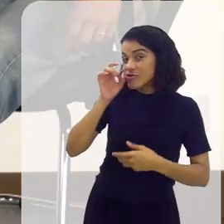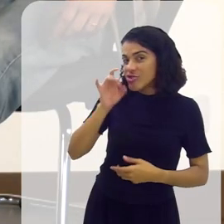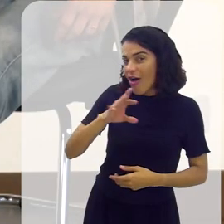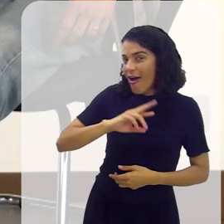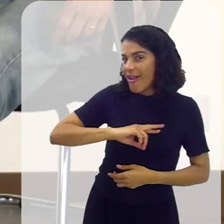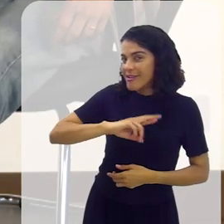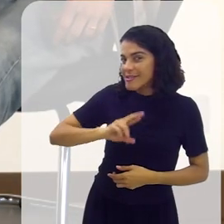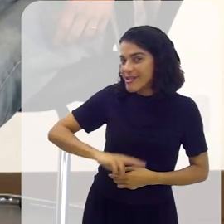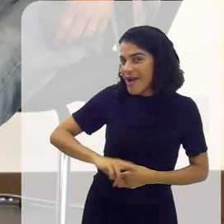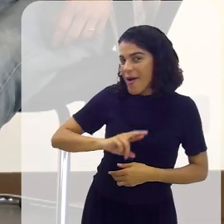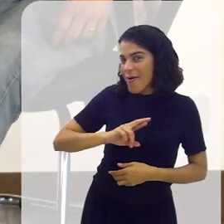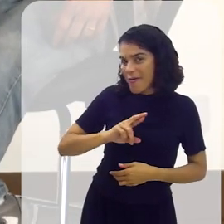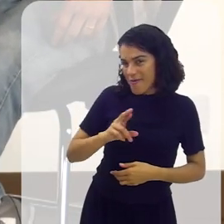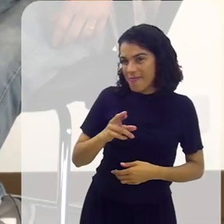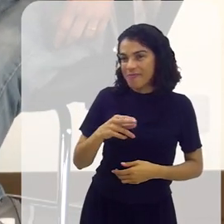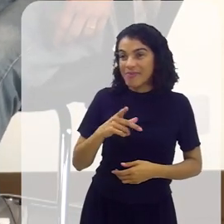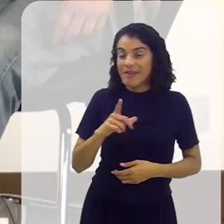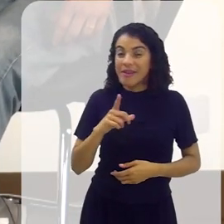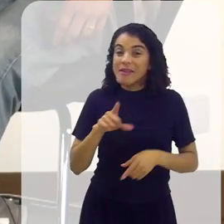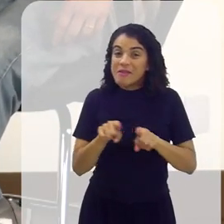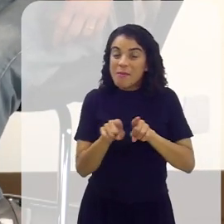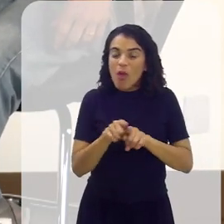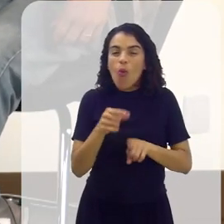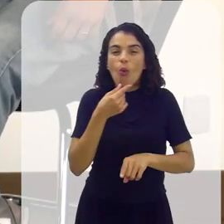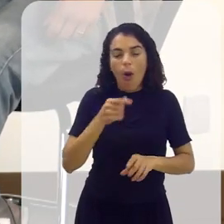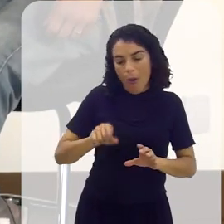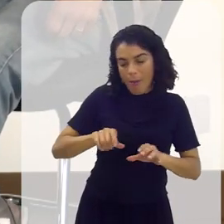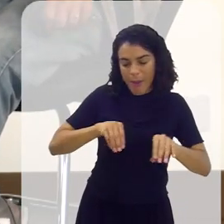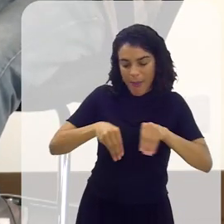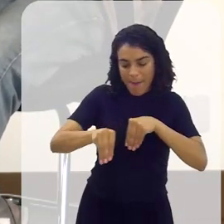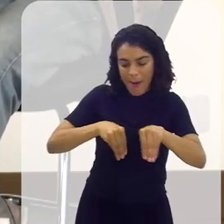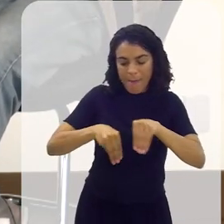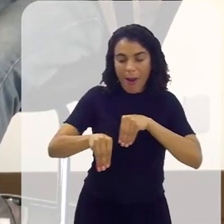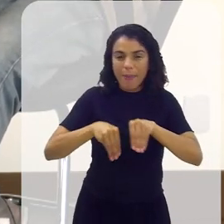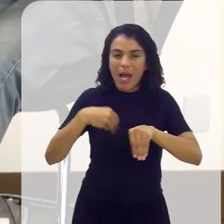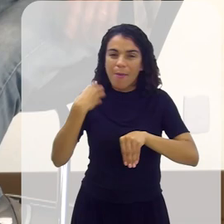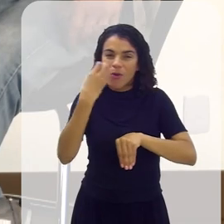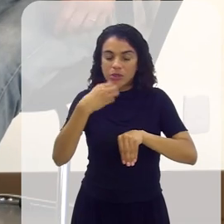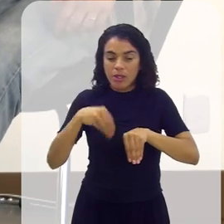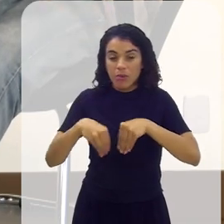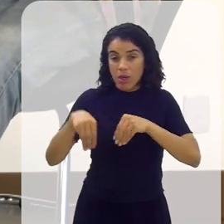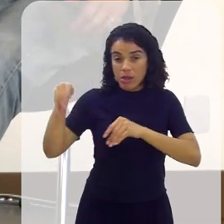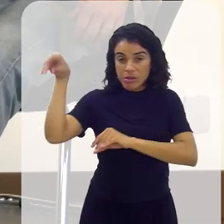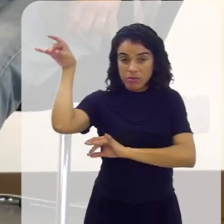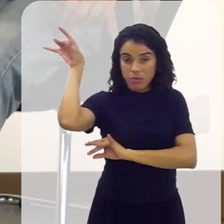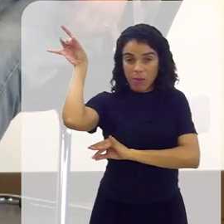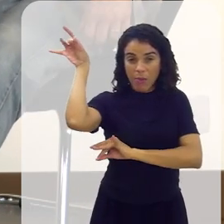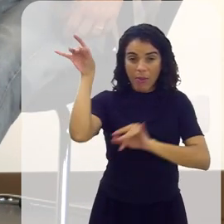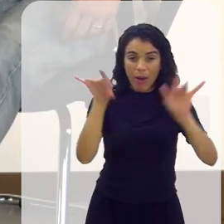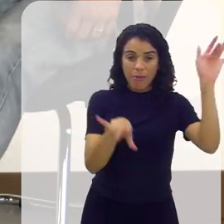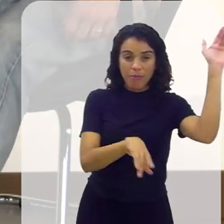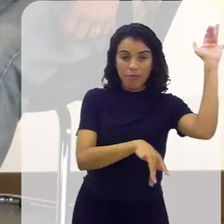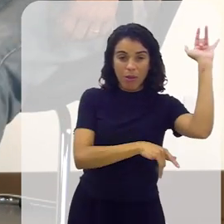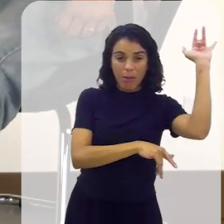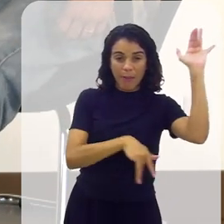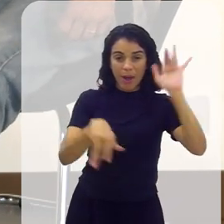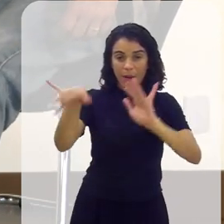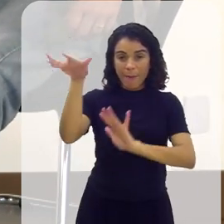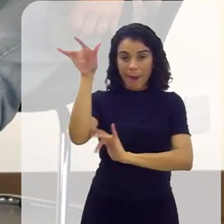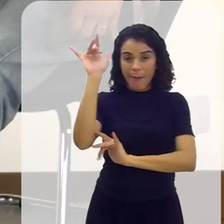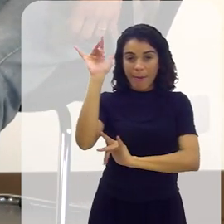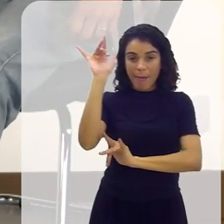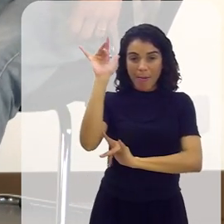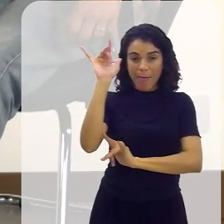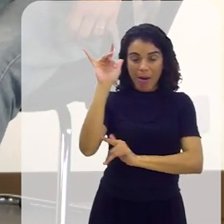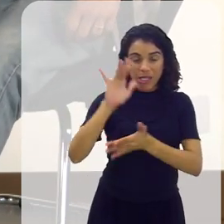religiosas. Inspiração. De repente o rapaz do som já pega ali alguma música Imagina uma dança cigana. Quando tu